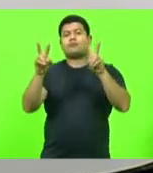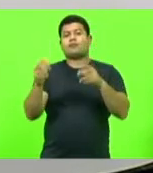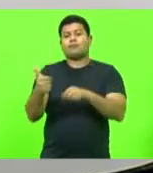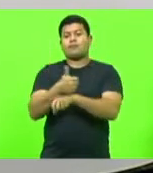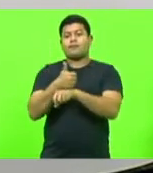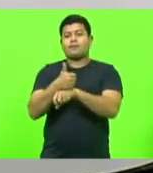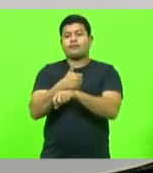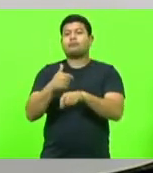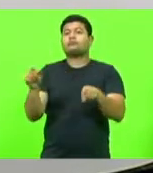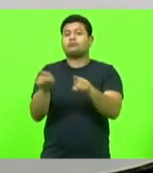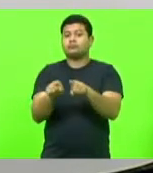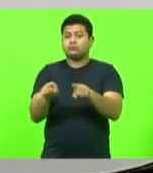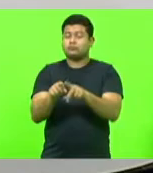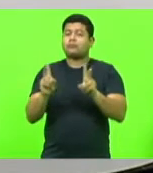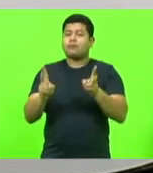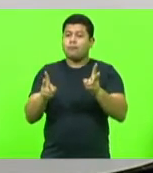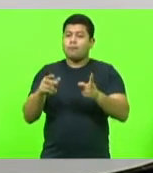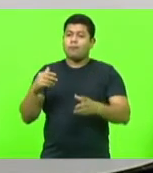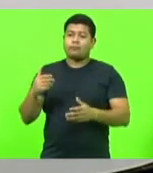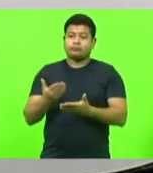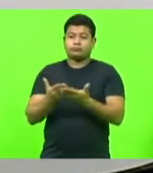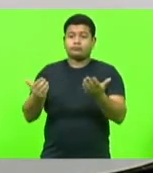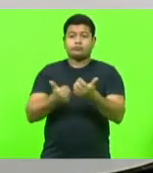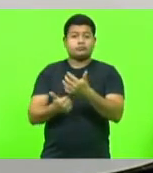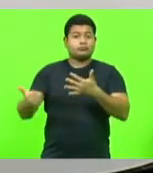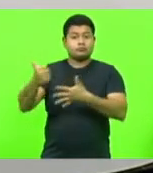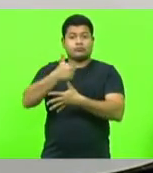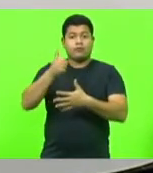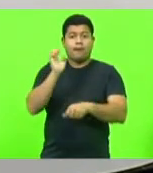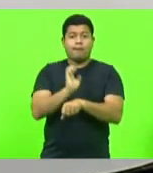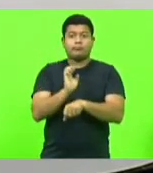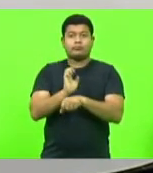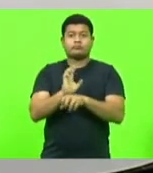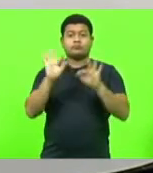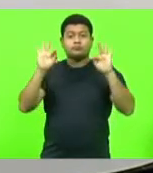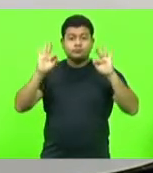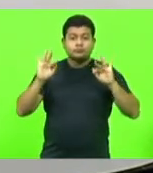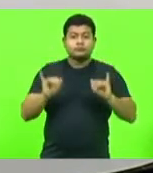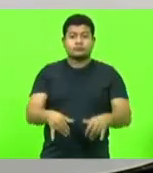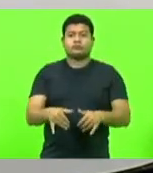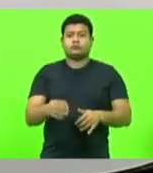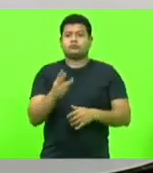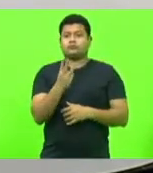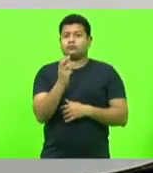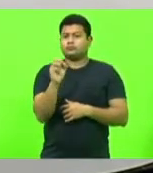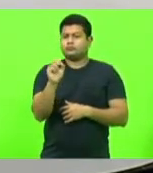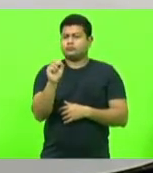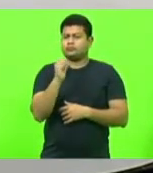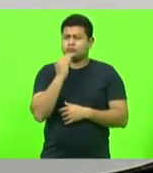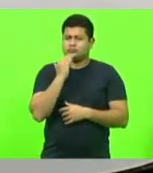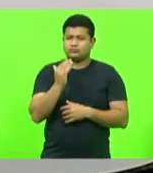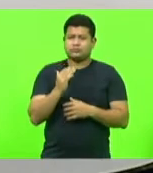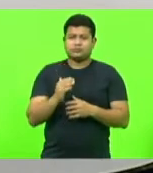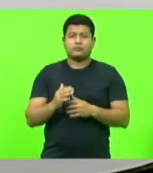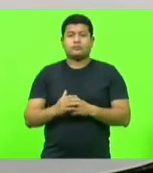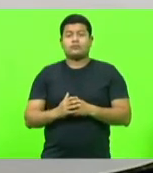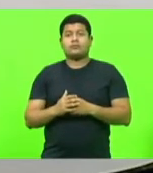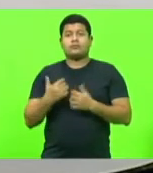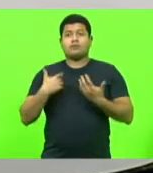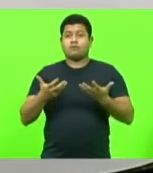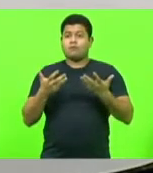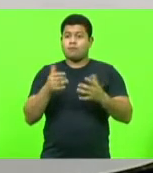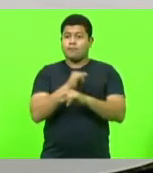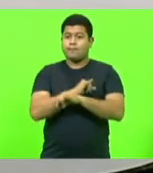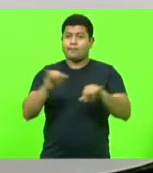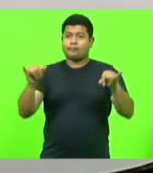deve continuar seguindo prioridade nesse Estado. Para encerrar 30 segundos, eu quero anunciar aqui as vossas excelências que